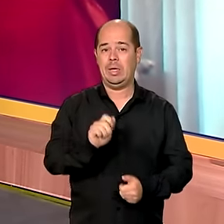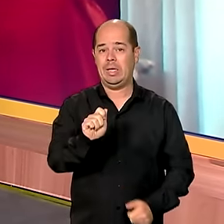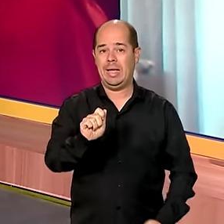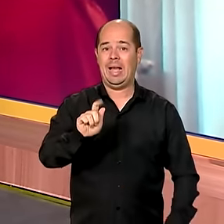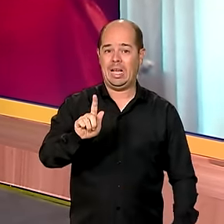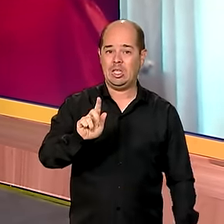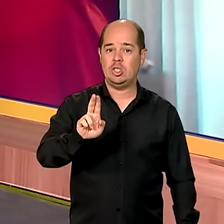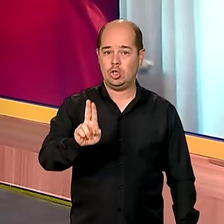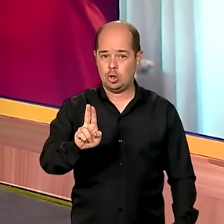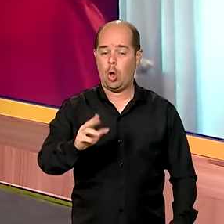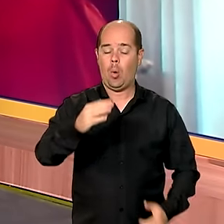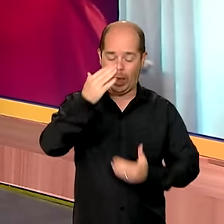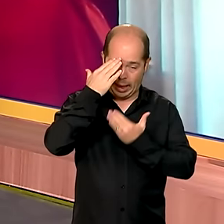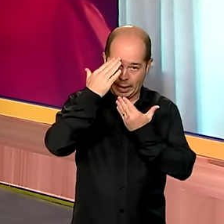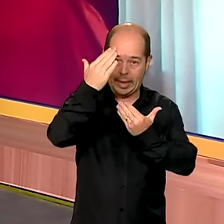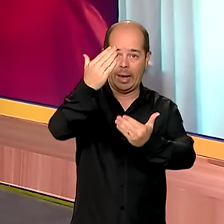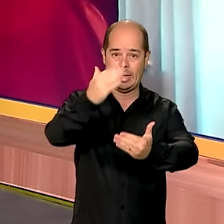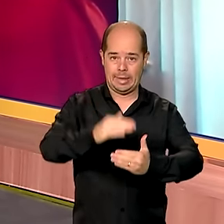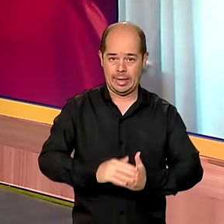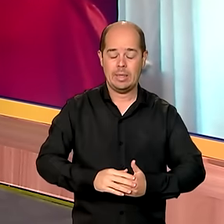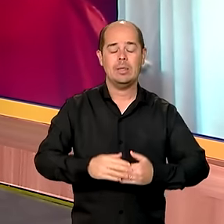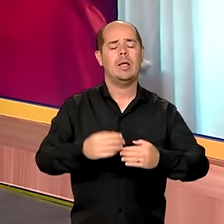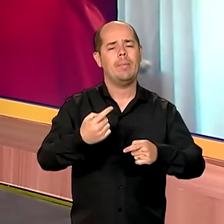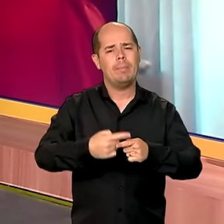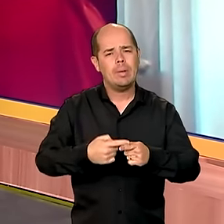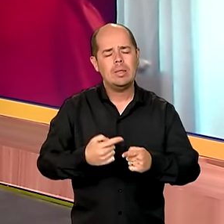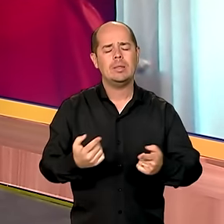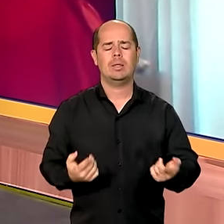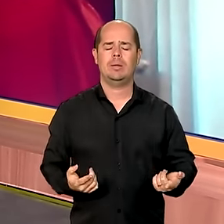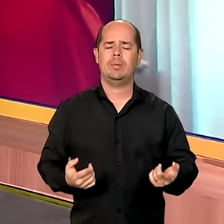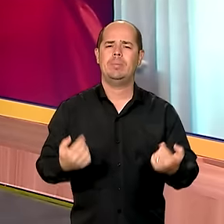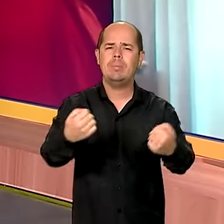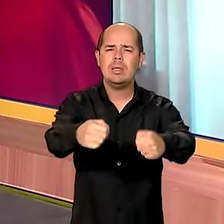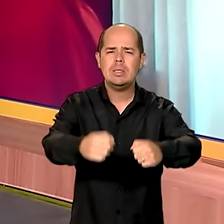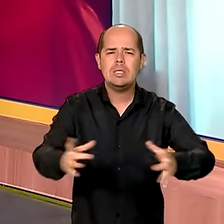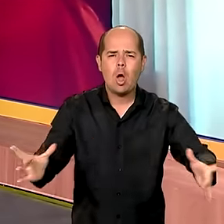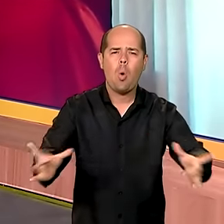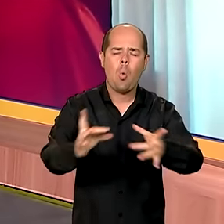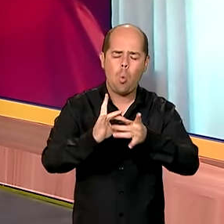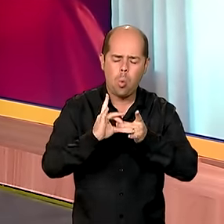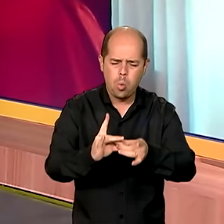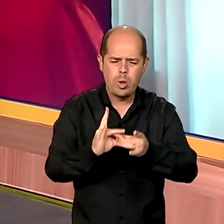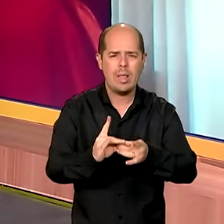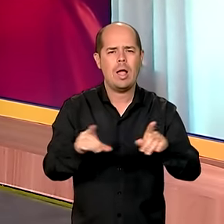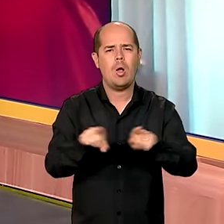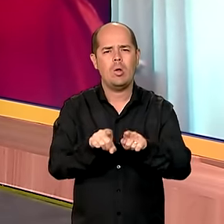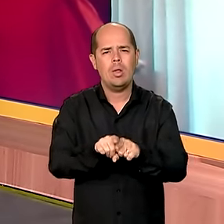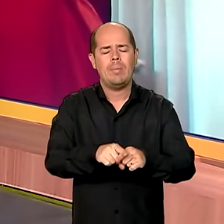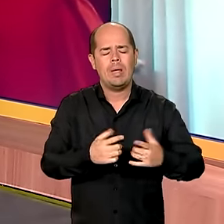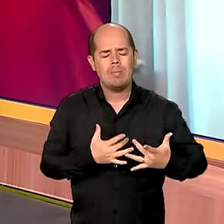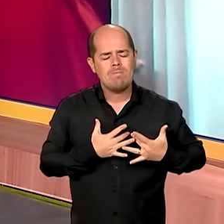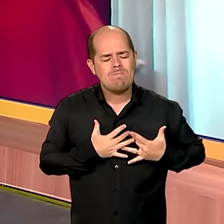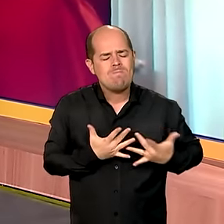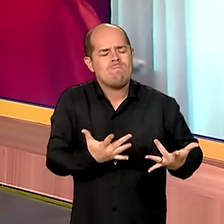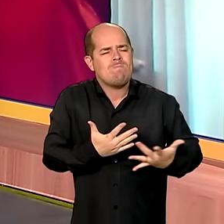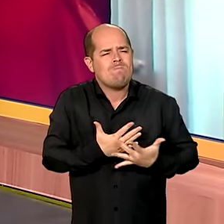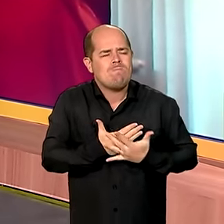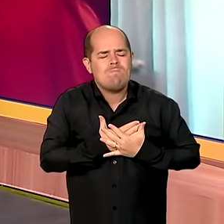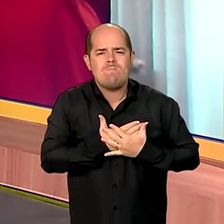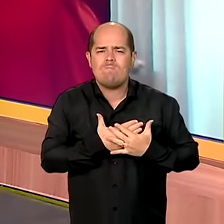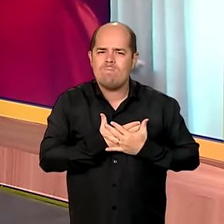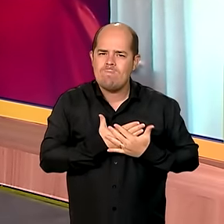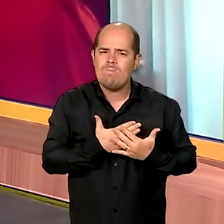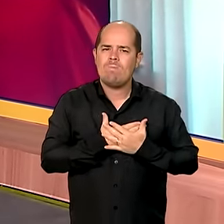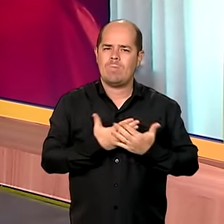porque nós estamos precisando de muita união, solidariedade e espírito público nesse momento, para que as nossas ações